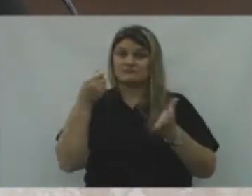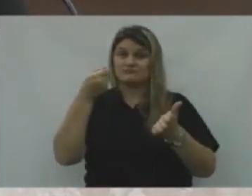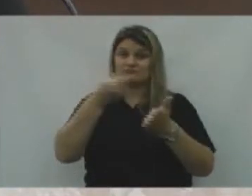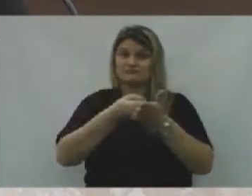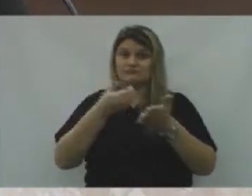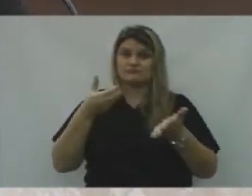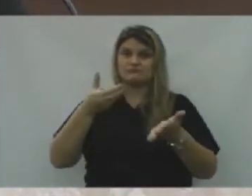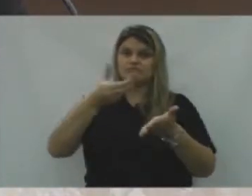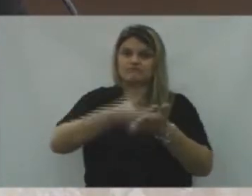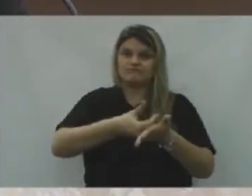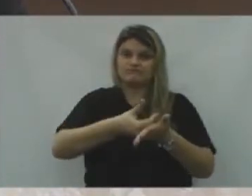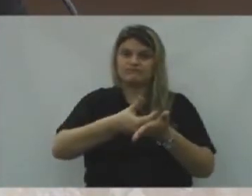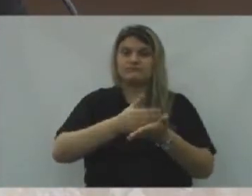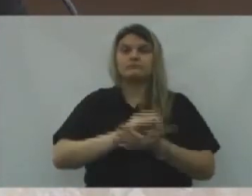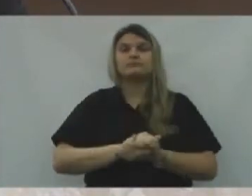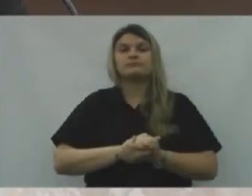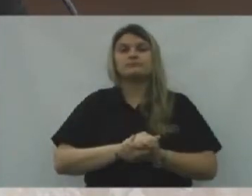à vista.